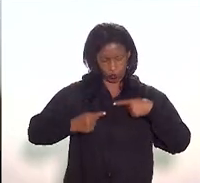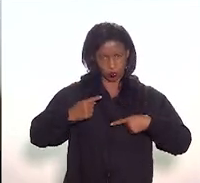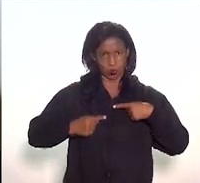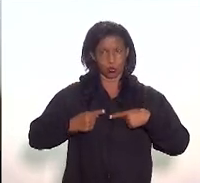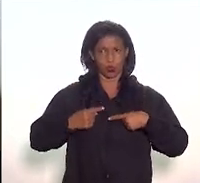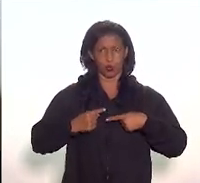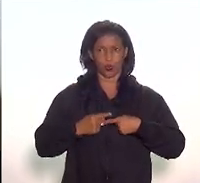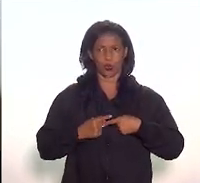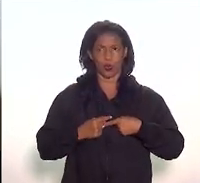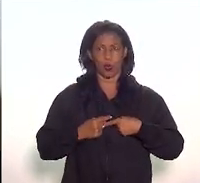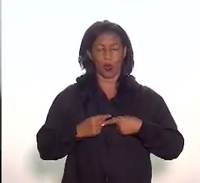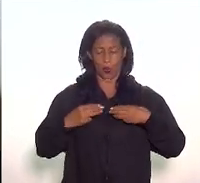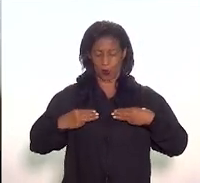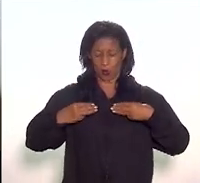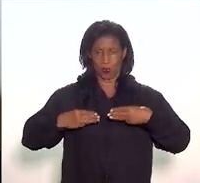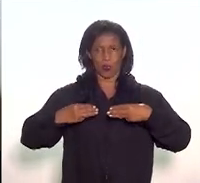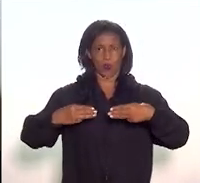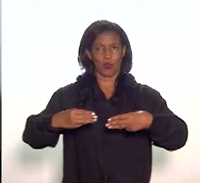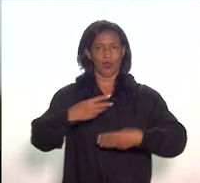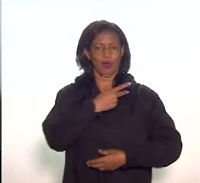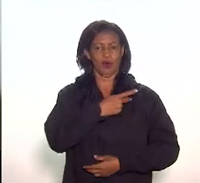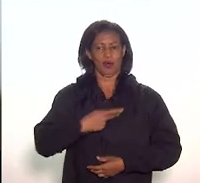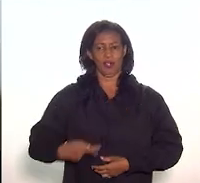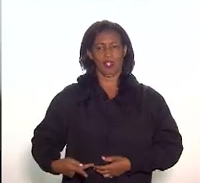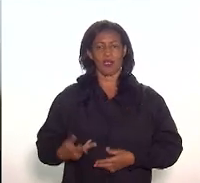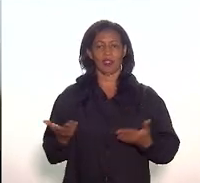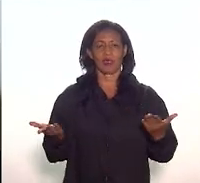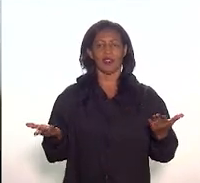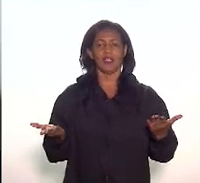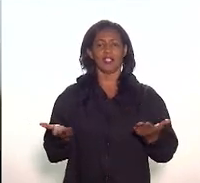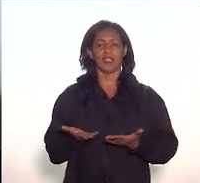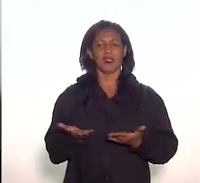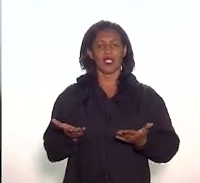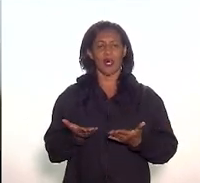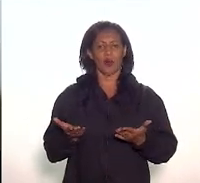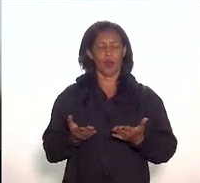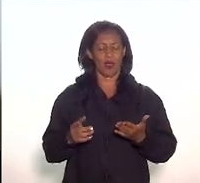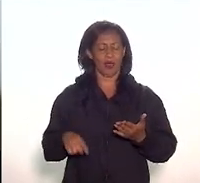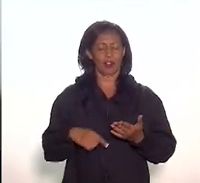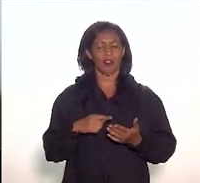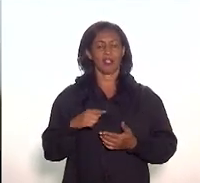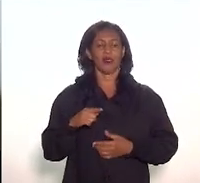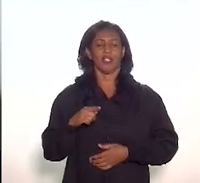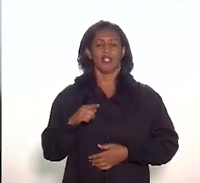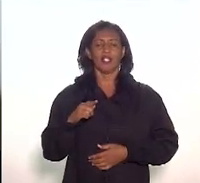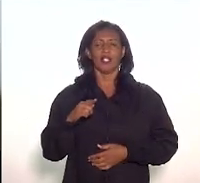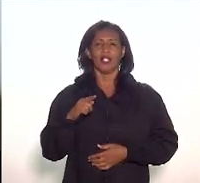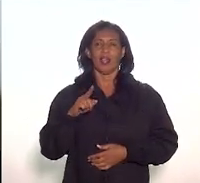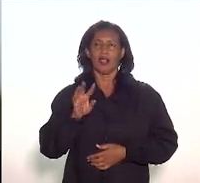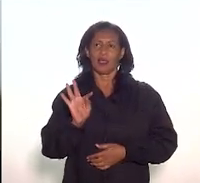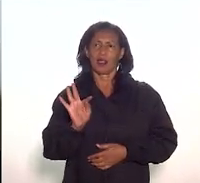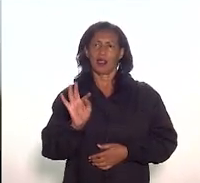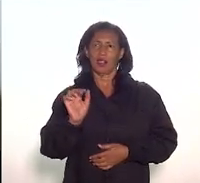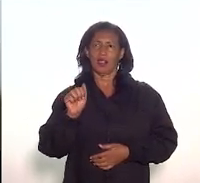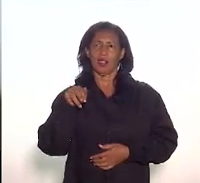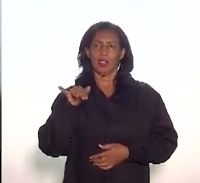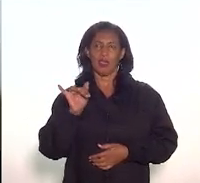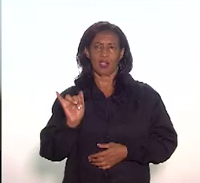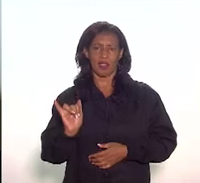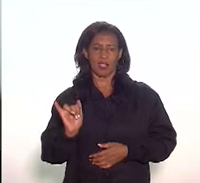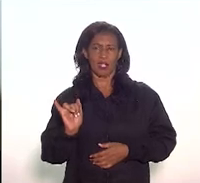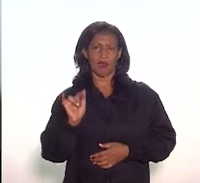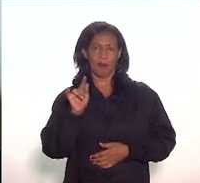com o Museu da República, que agora a senhora Dani Matera está colocando que é o autor